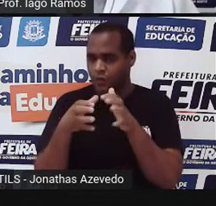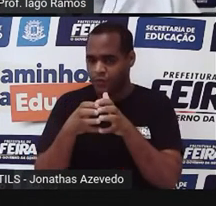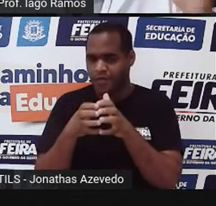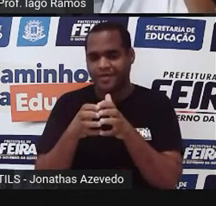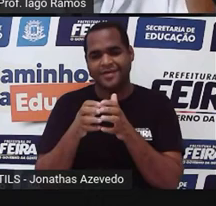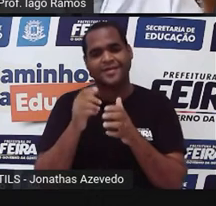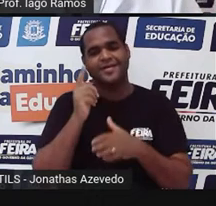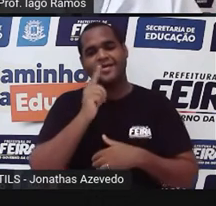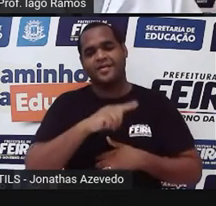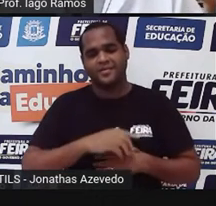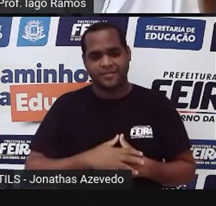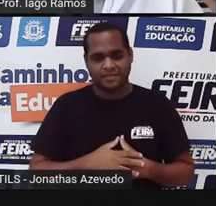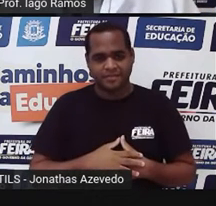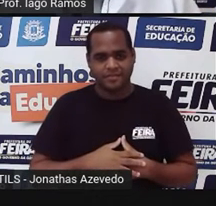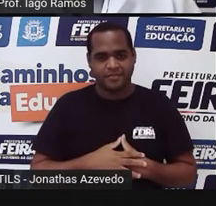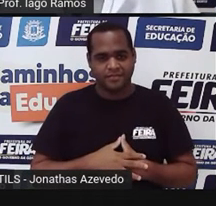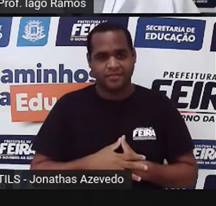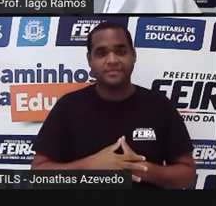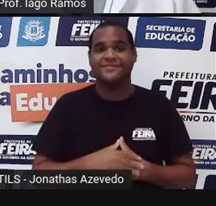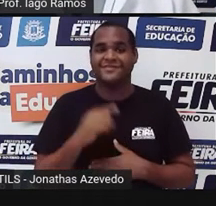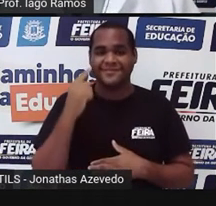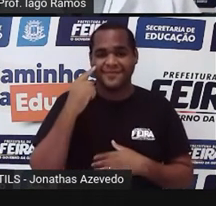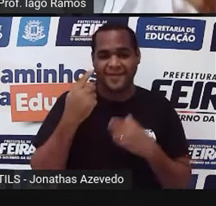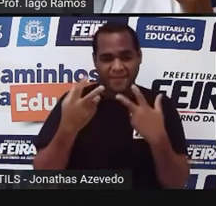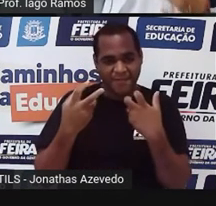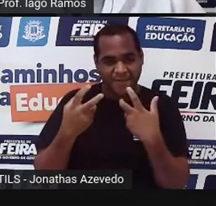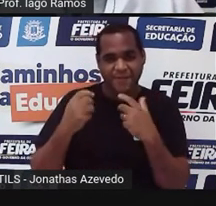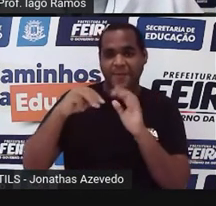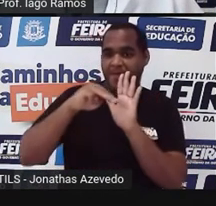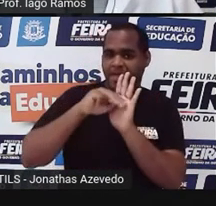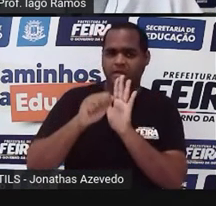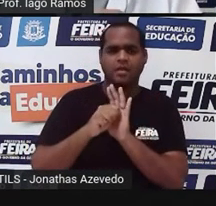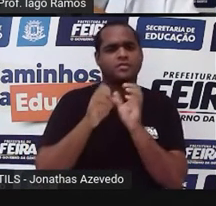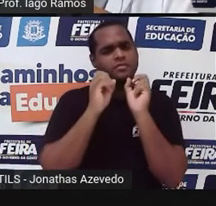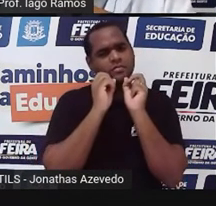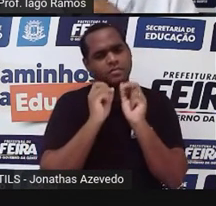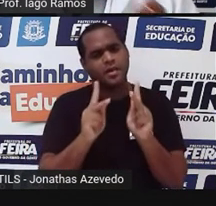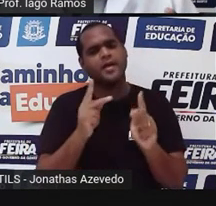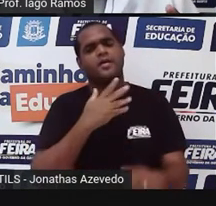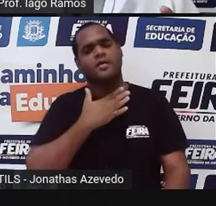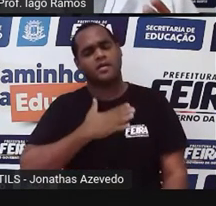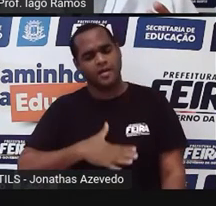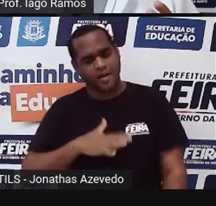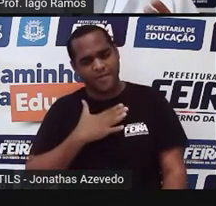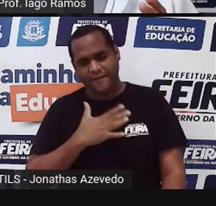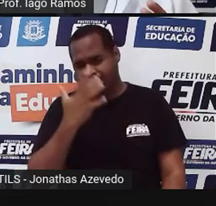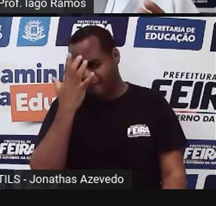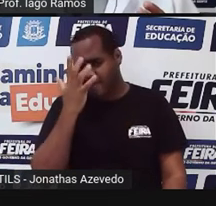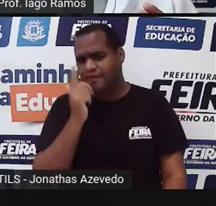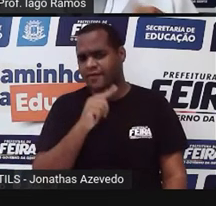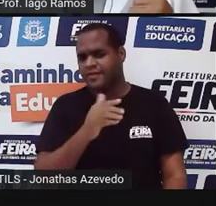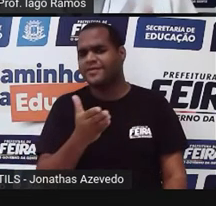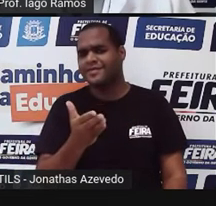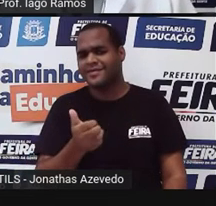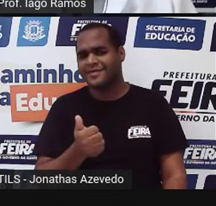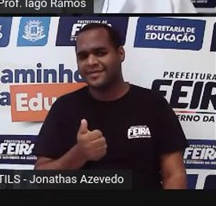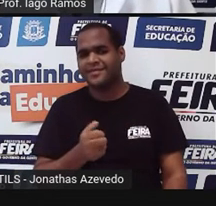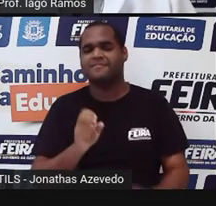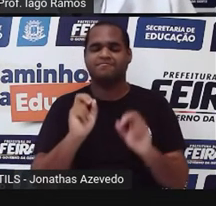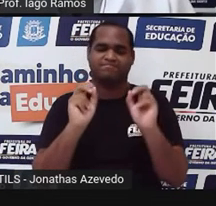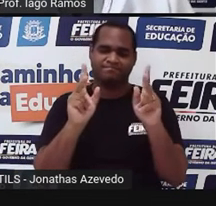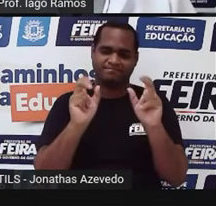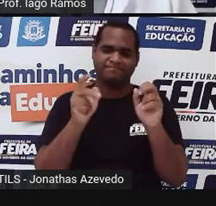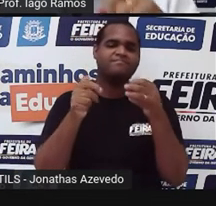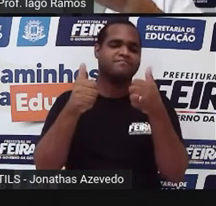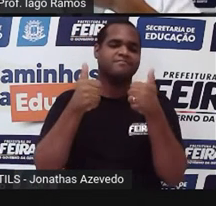bom? Então, percebeu que o cálculo da aritmética é tranquilão? É molezinha? Beleza.